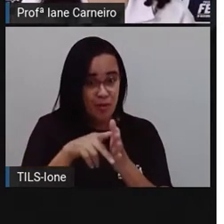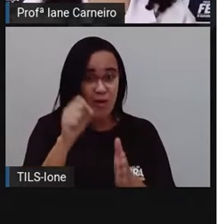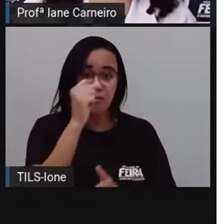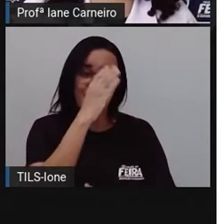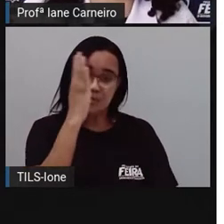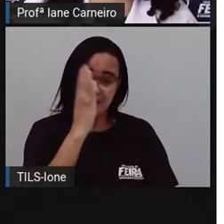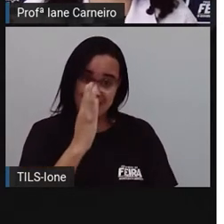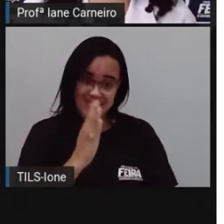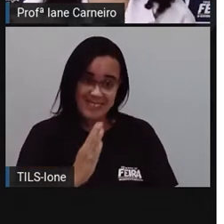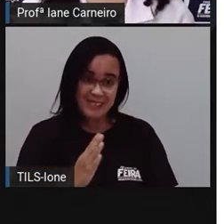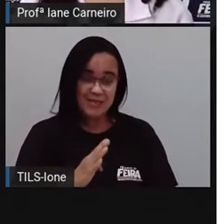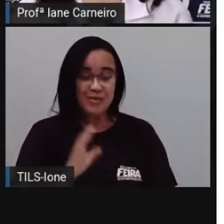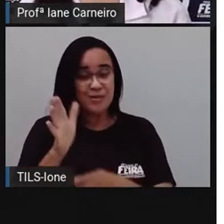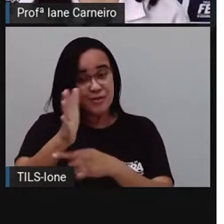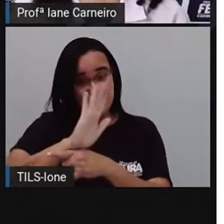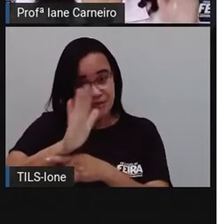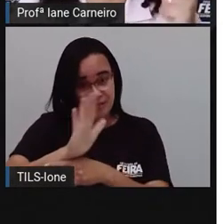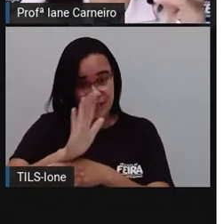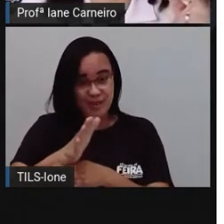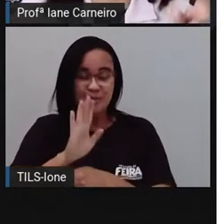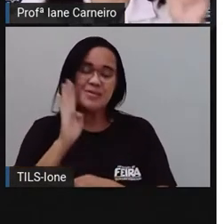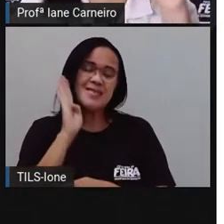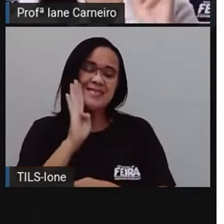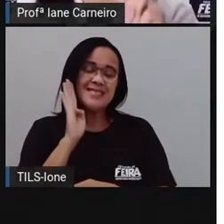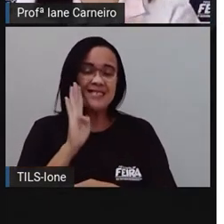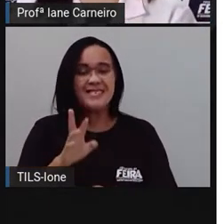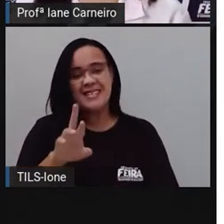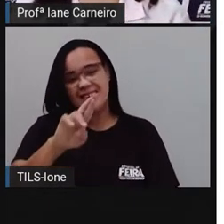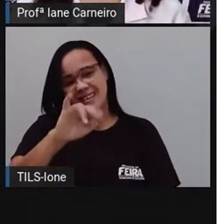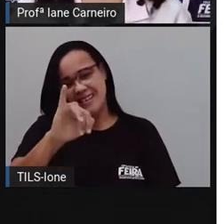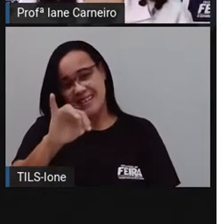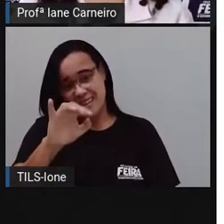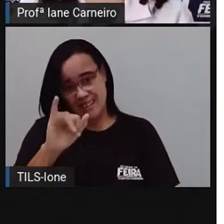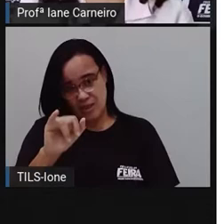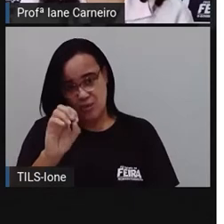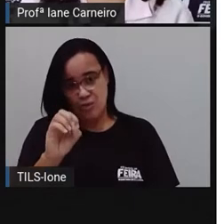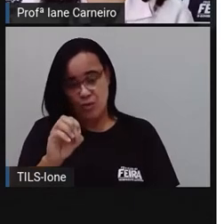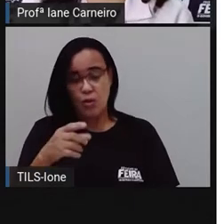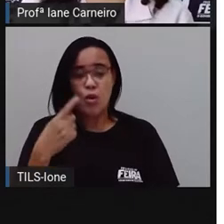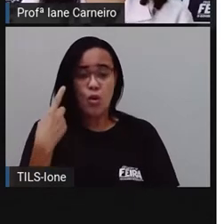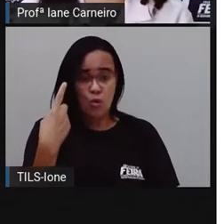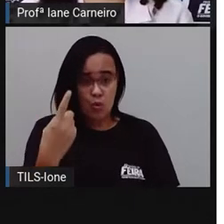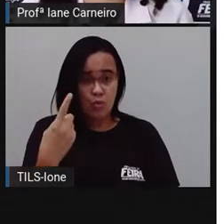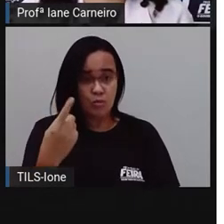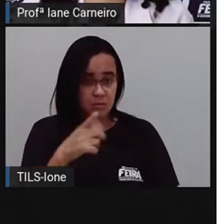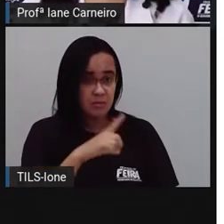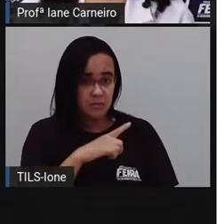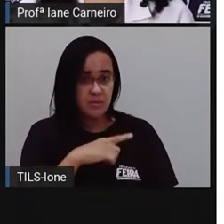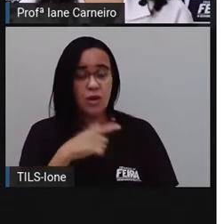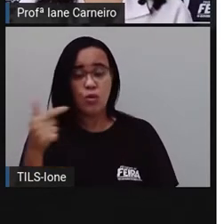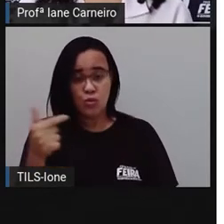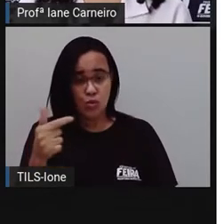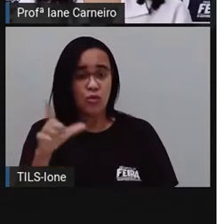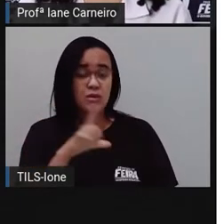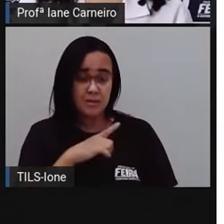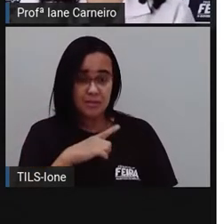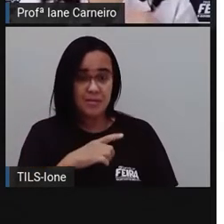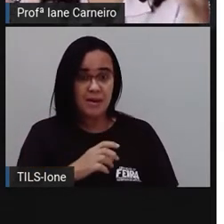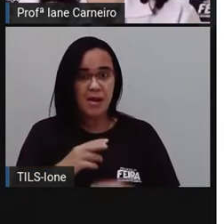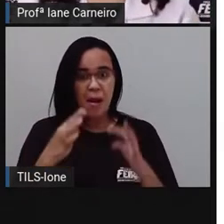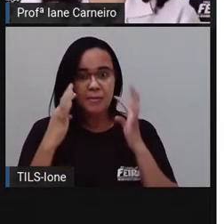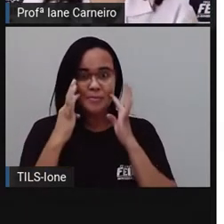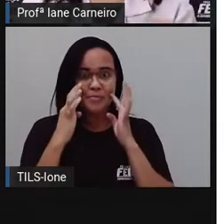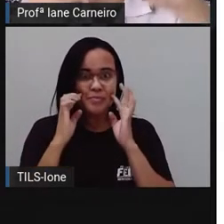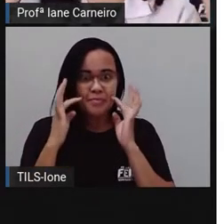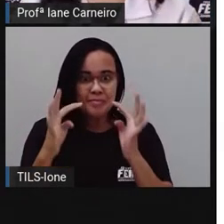Rio, tá bom? Tem Rio 1 e o Rio 2, tá bom? O Rio 2 mostra bastante os outros